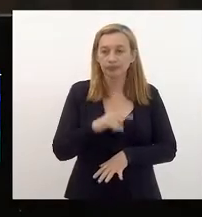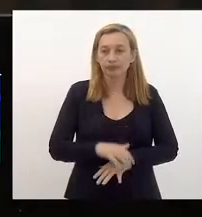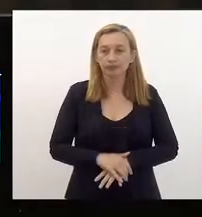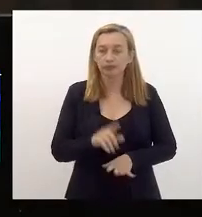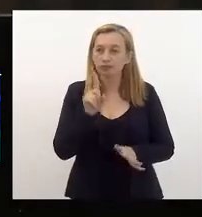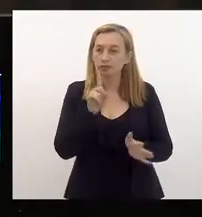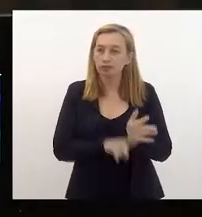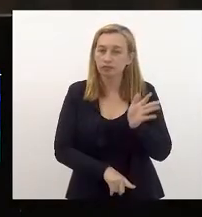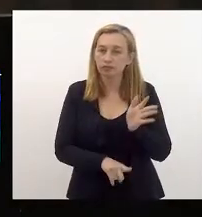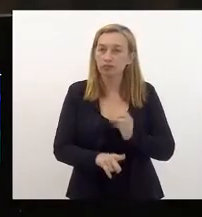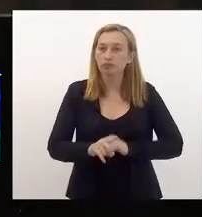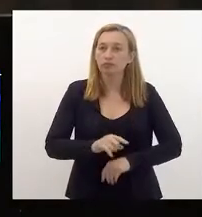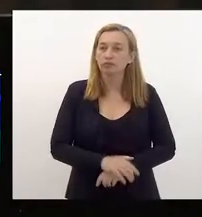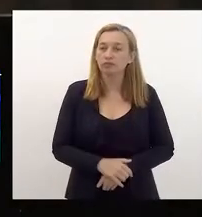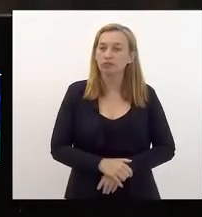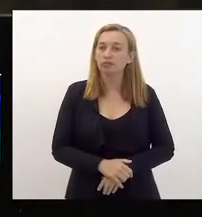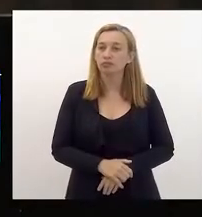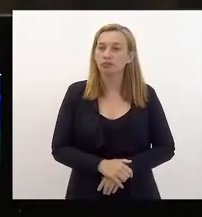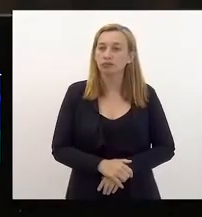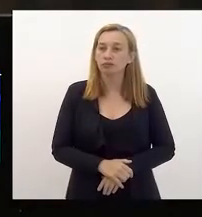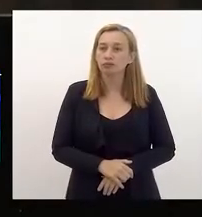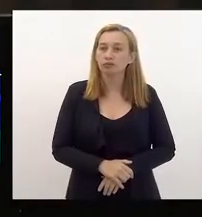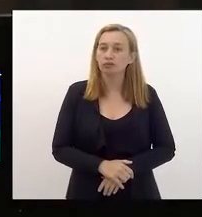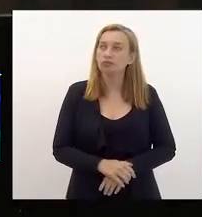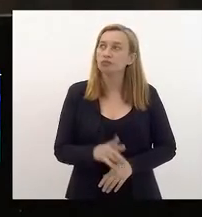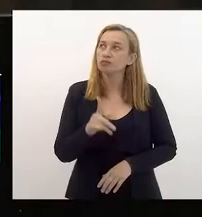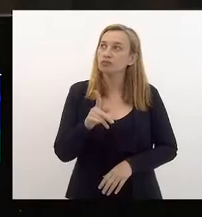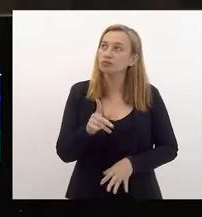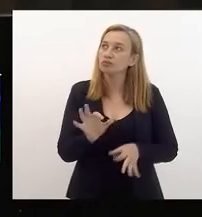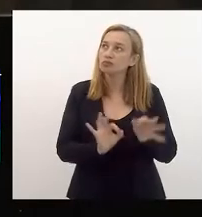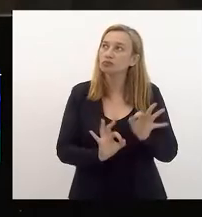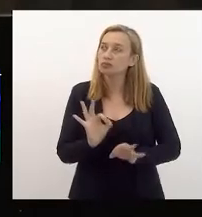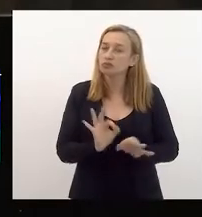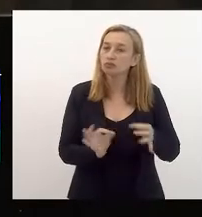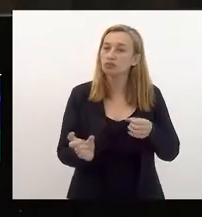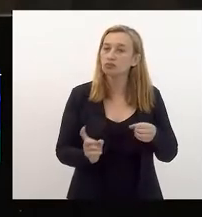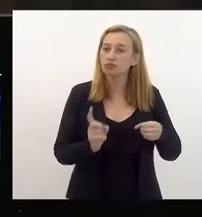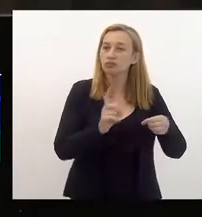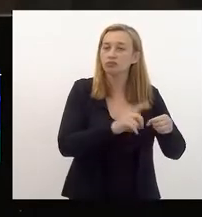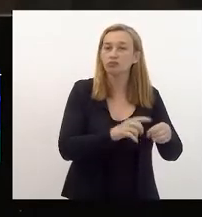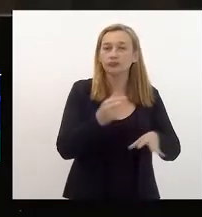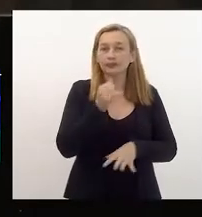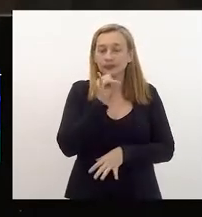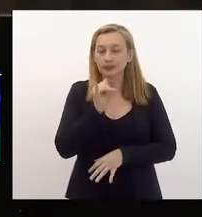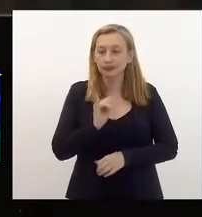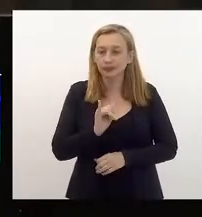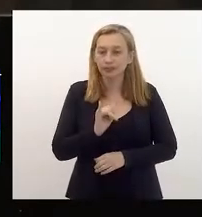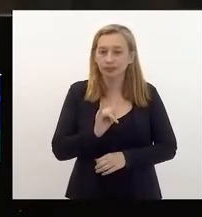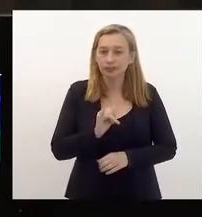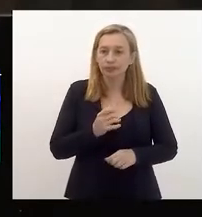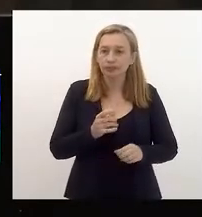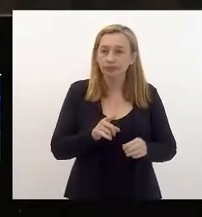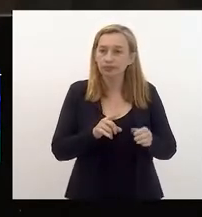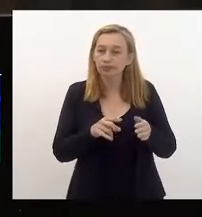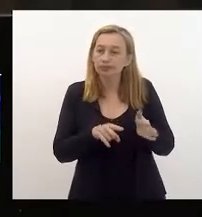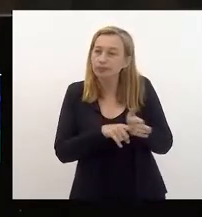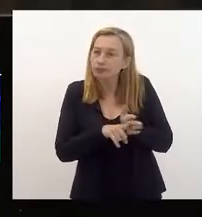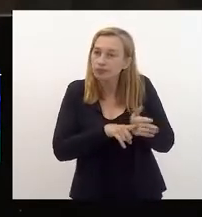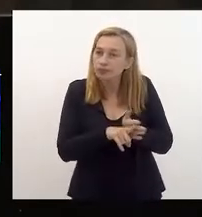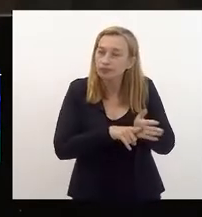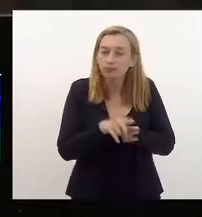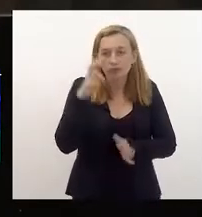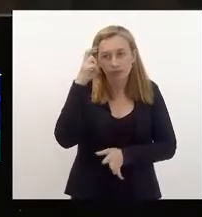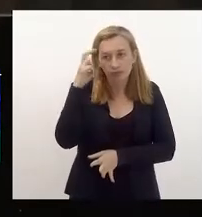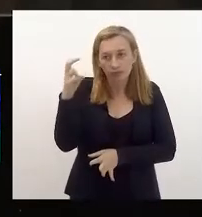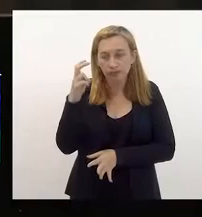redução dos programas voltados, por exemplo, para investigação, inteligência,